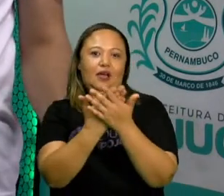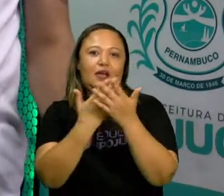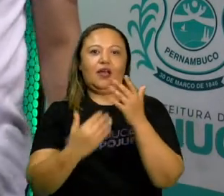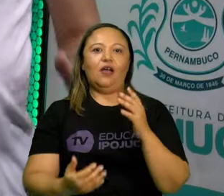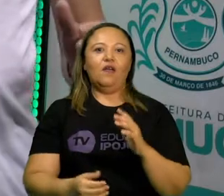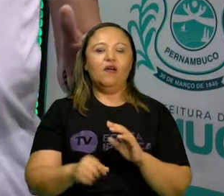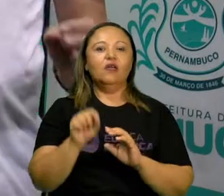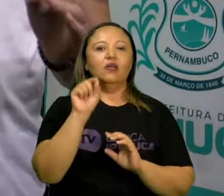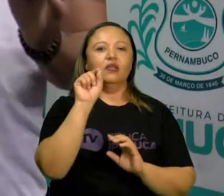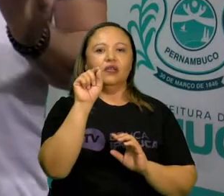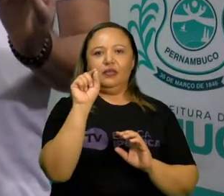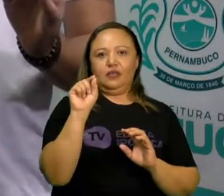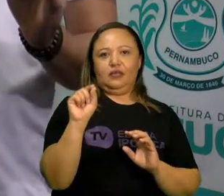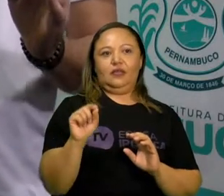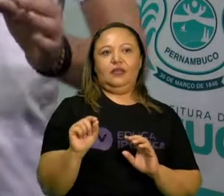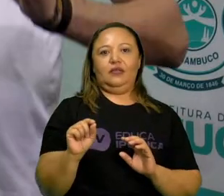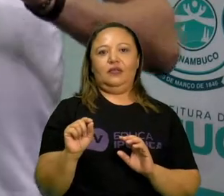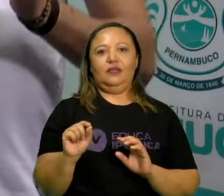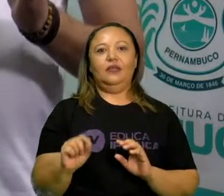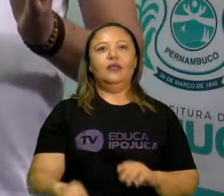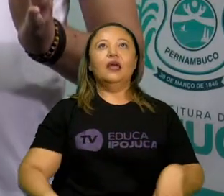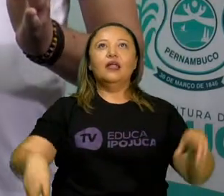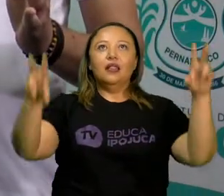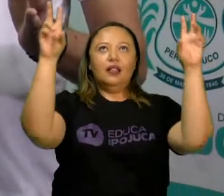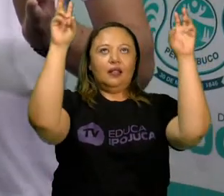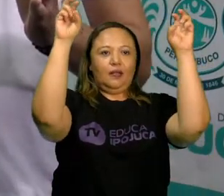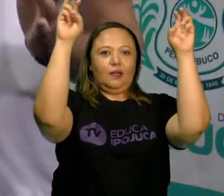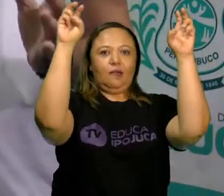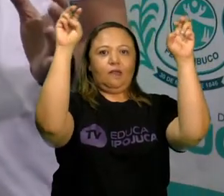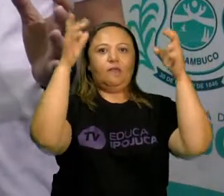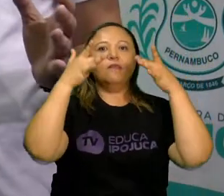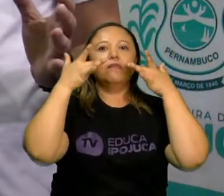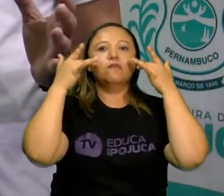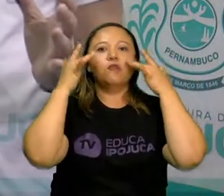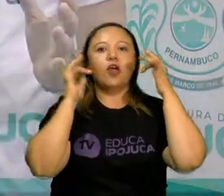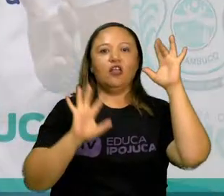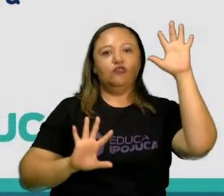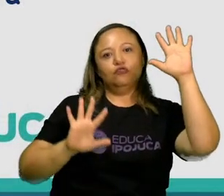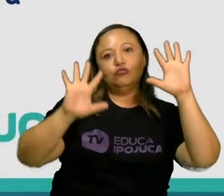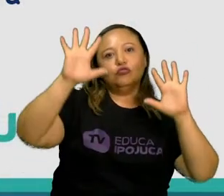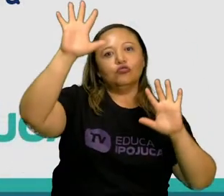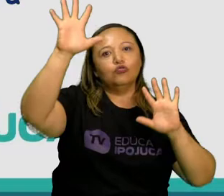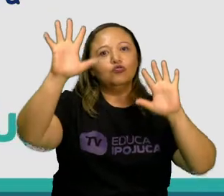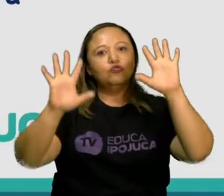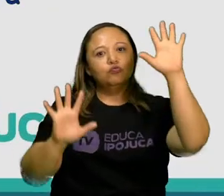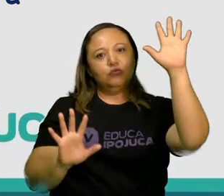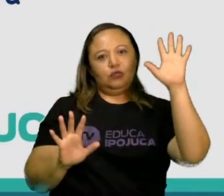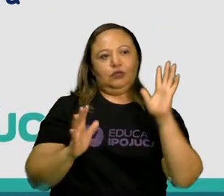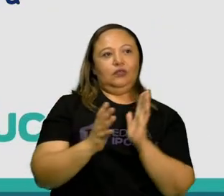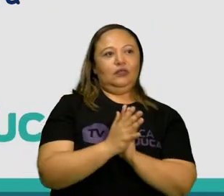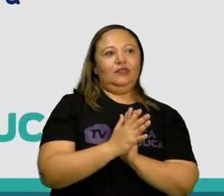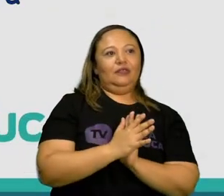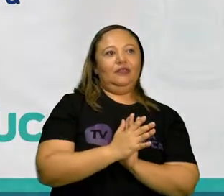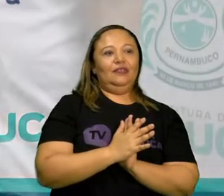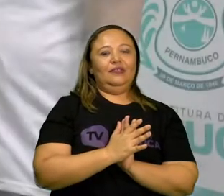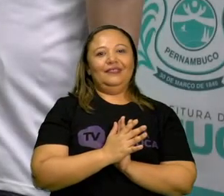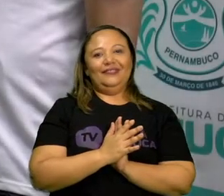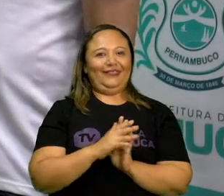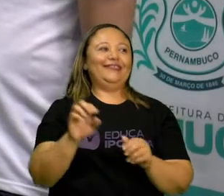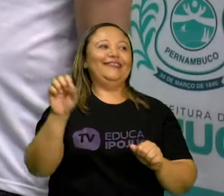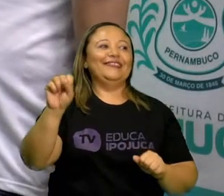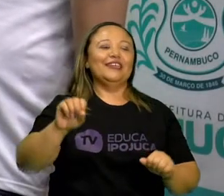Vamos! E hoje nós vamos falar sobre teatro de sombras. Oh meu Deus, que emoção!